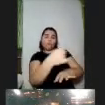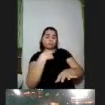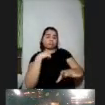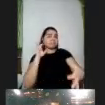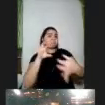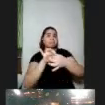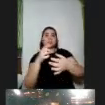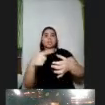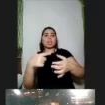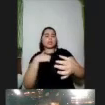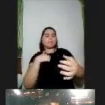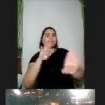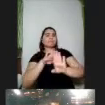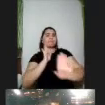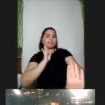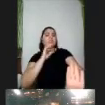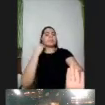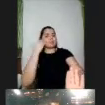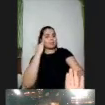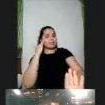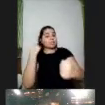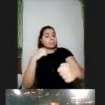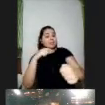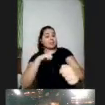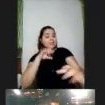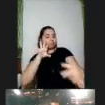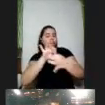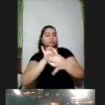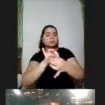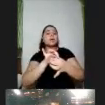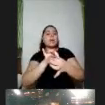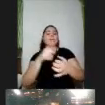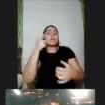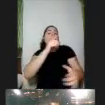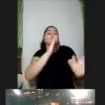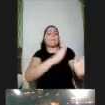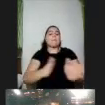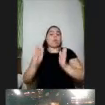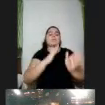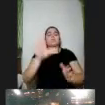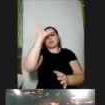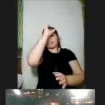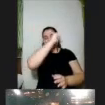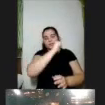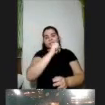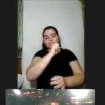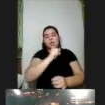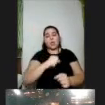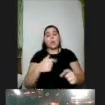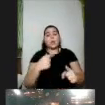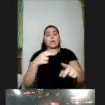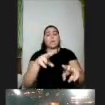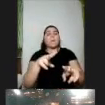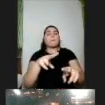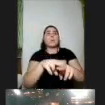diferentes situações promove-se ali um processo de aprendizado por isso que também muitas vezes na vida isso é muito